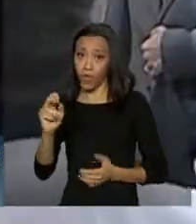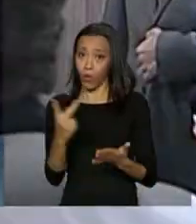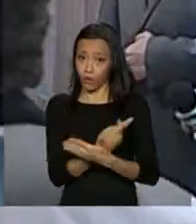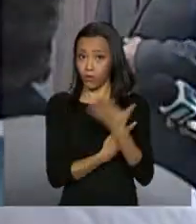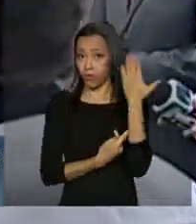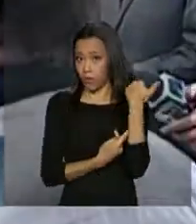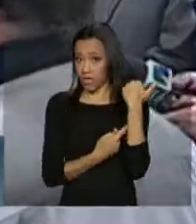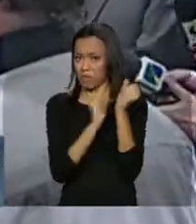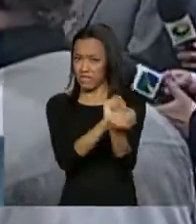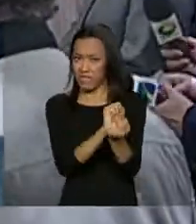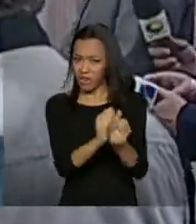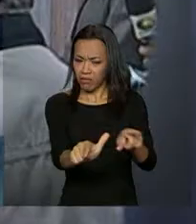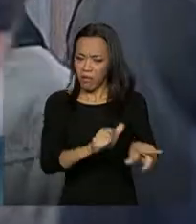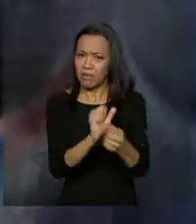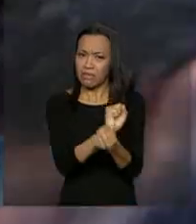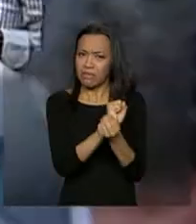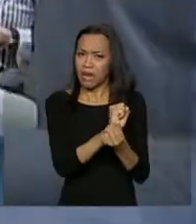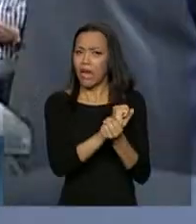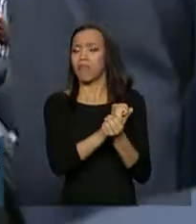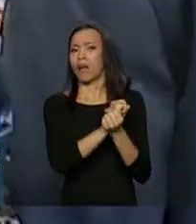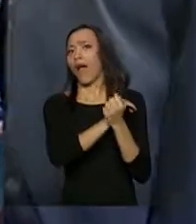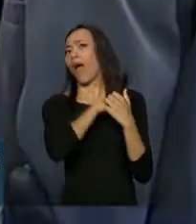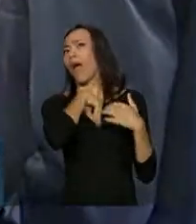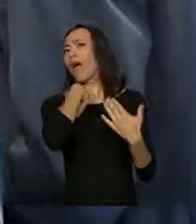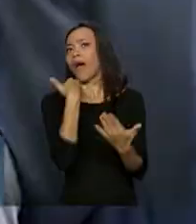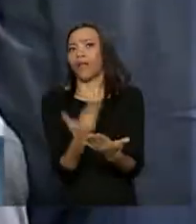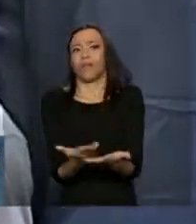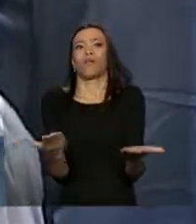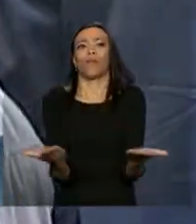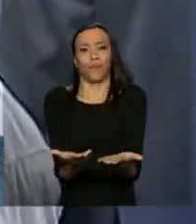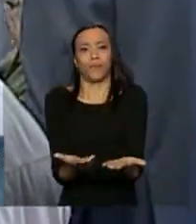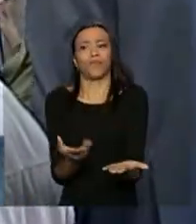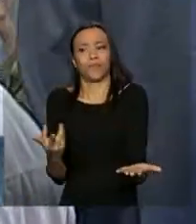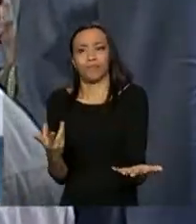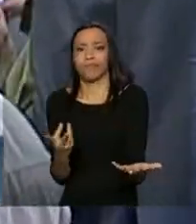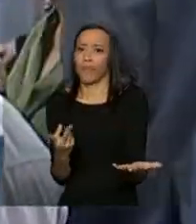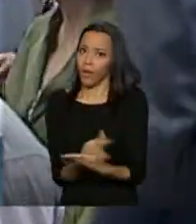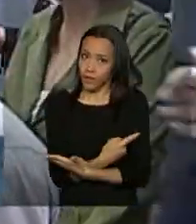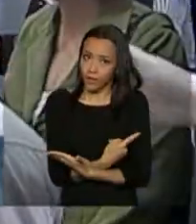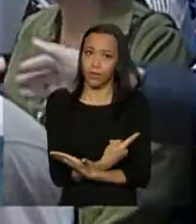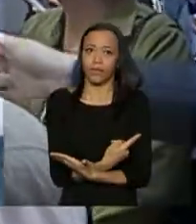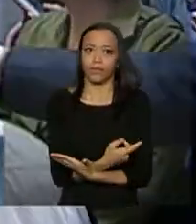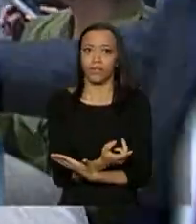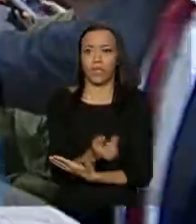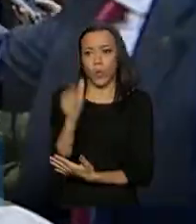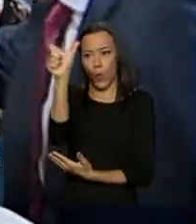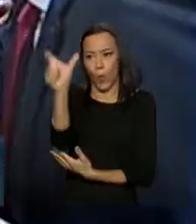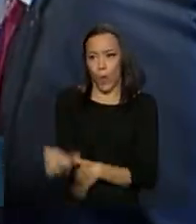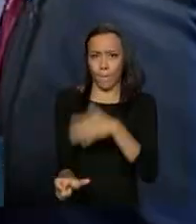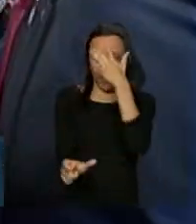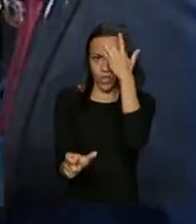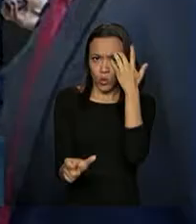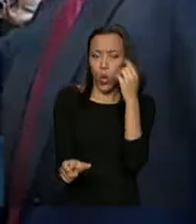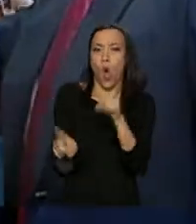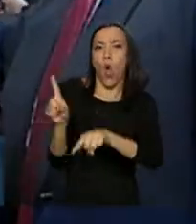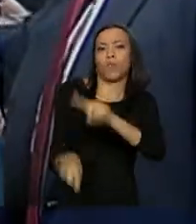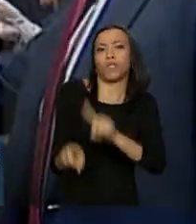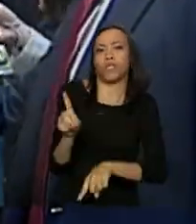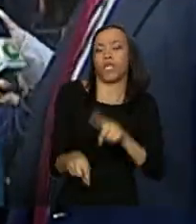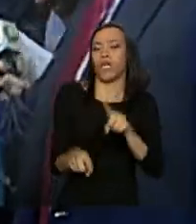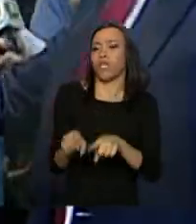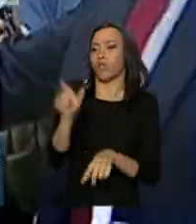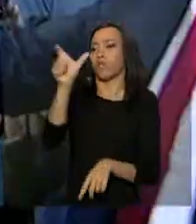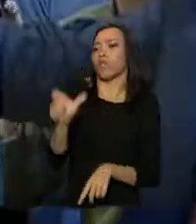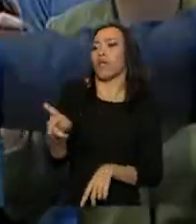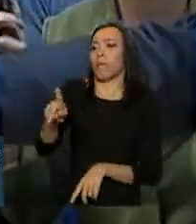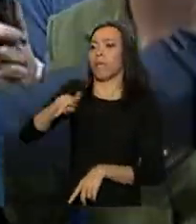essa categoria sobreviveu sob novos formatos onde o trabalhador não é mais uma coisa ou um objeto do direito de propriedade